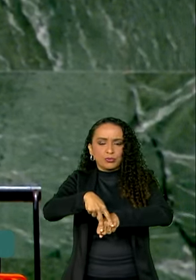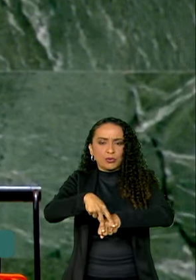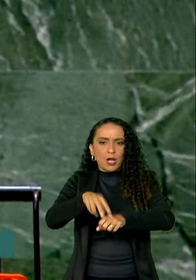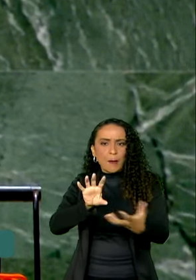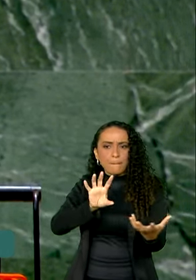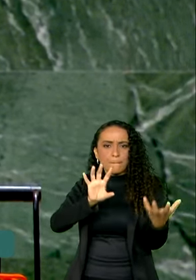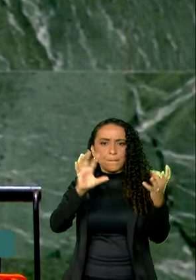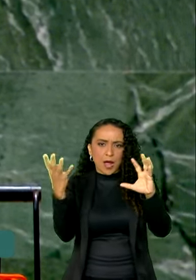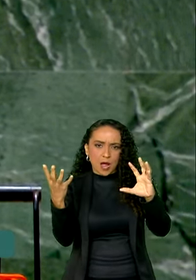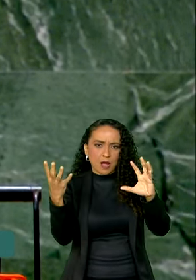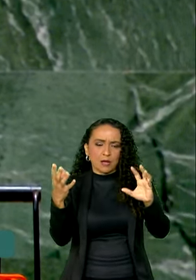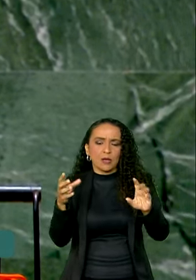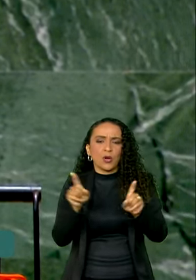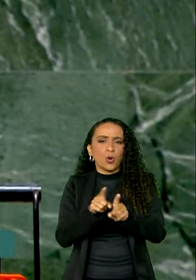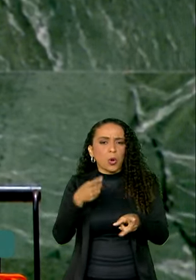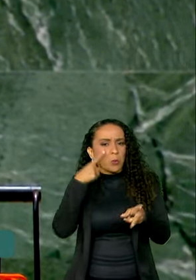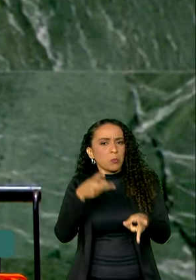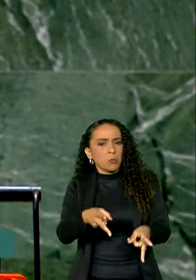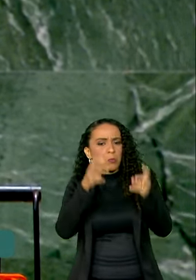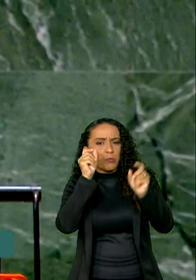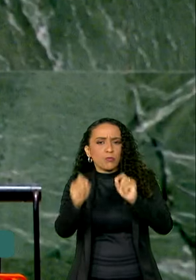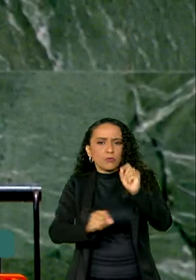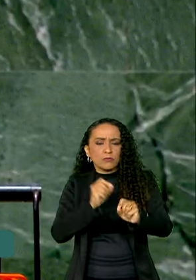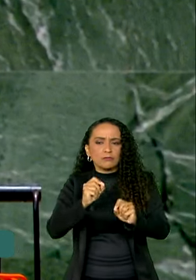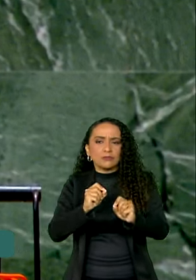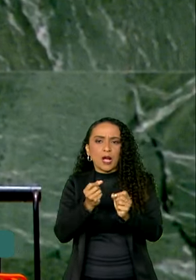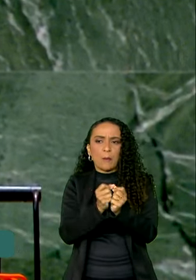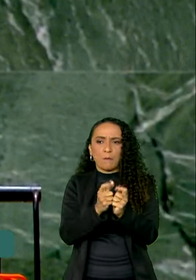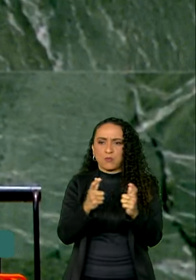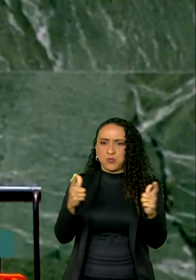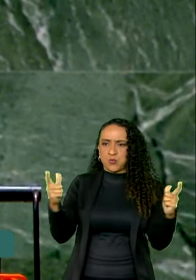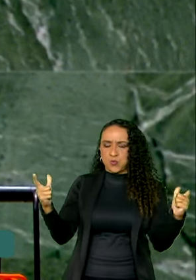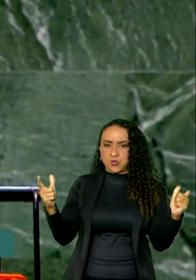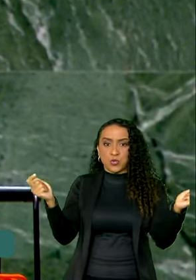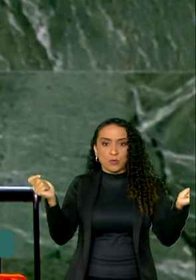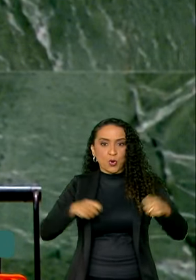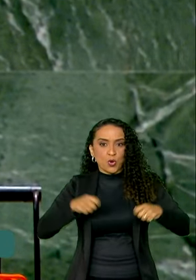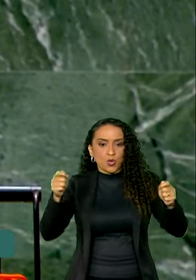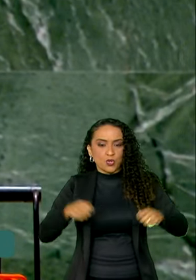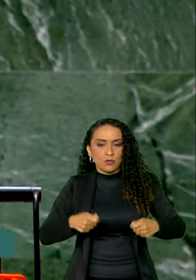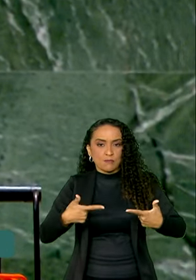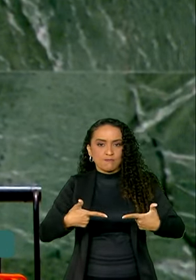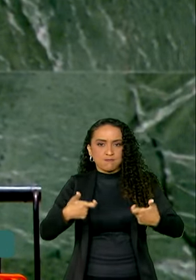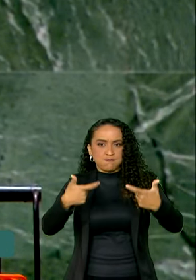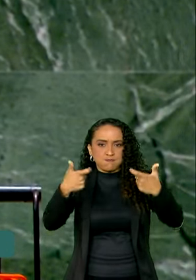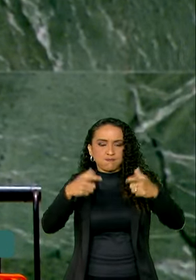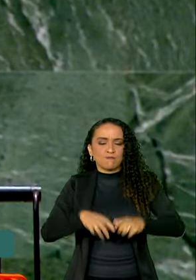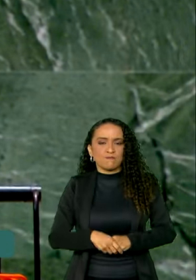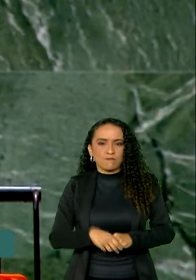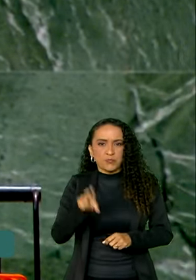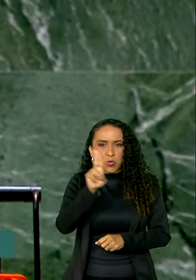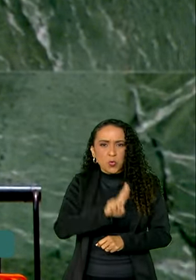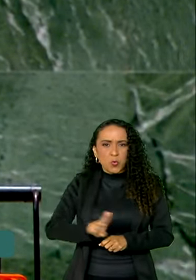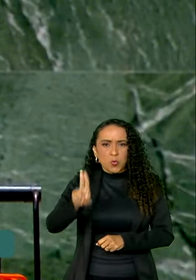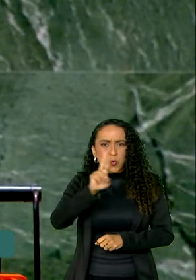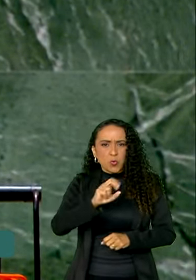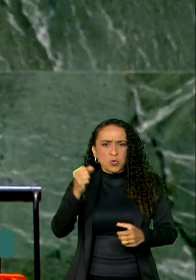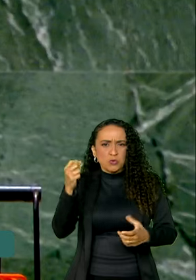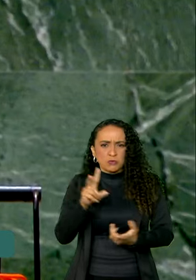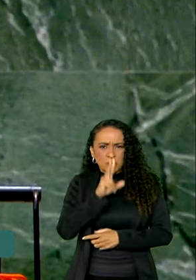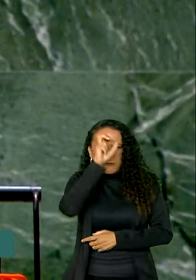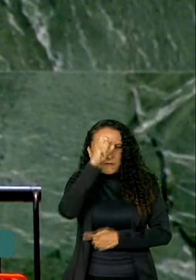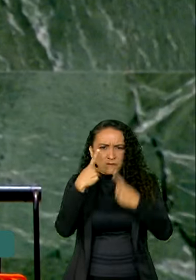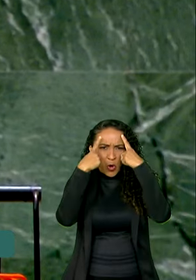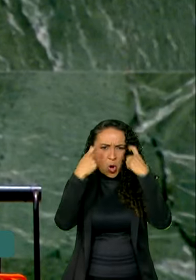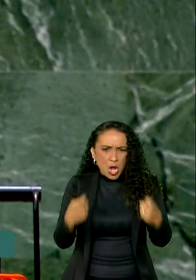clima. O que se vê é o aumento das capacidades bélicas. O uso da força sem